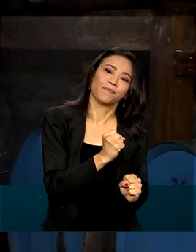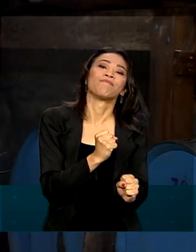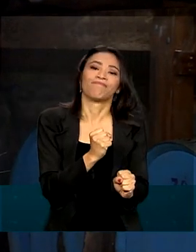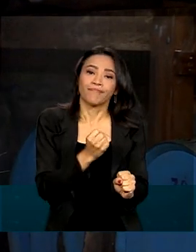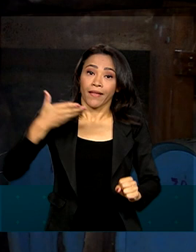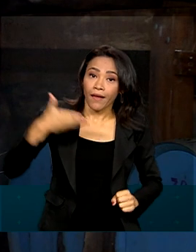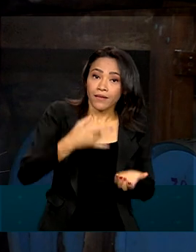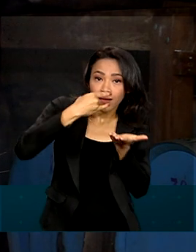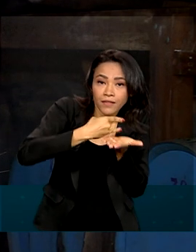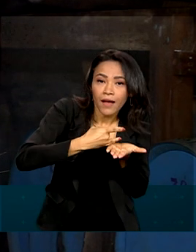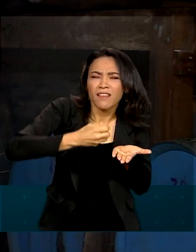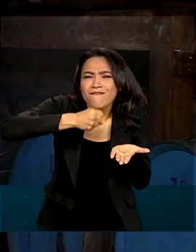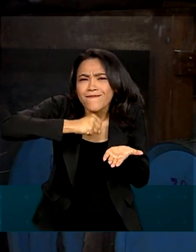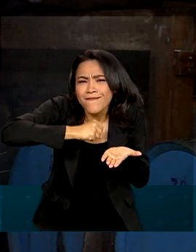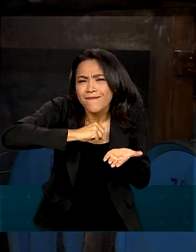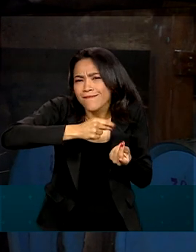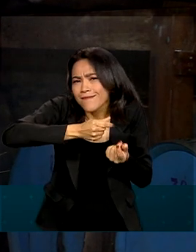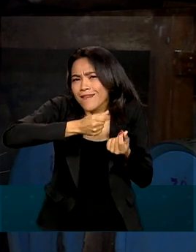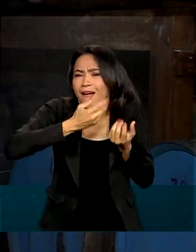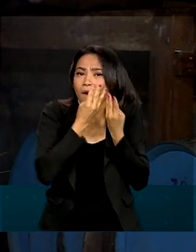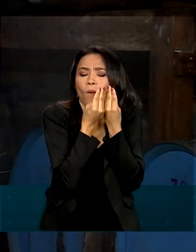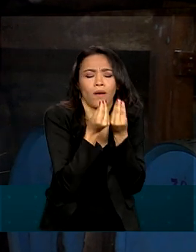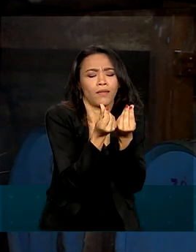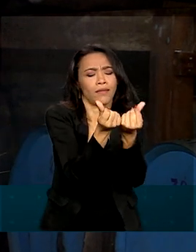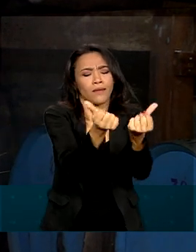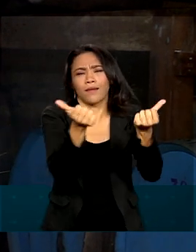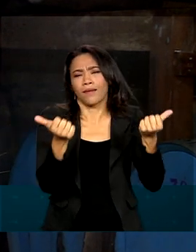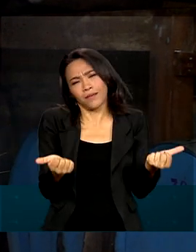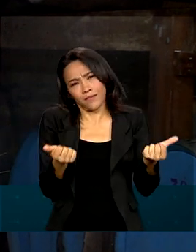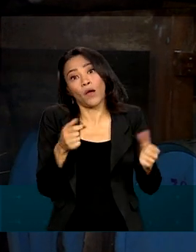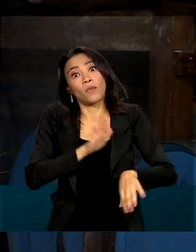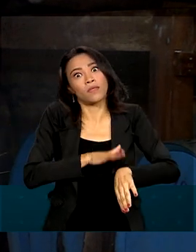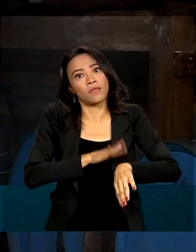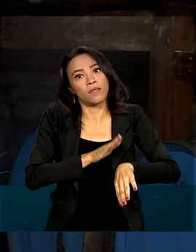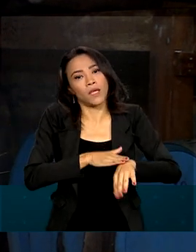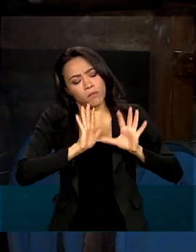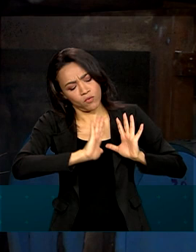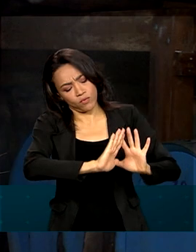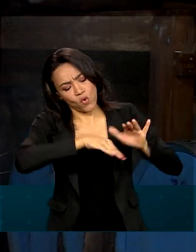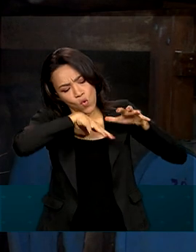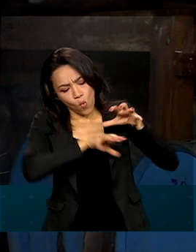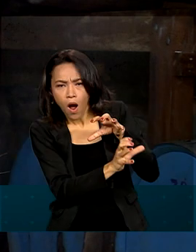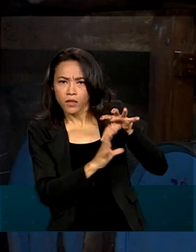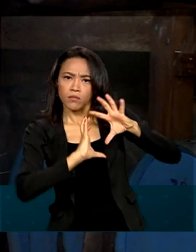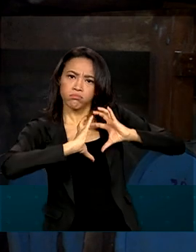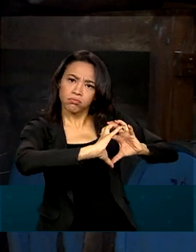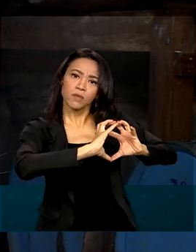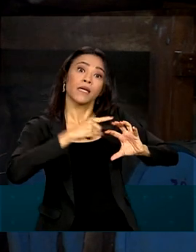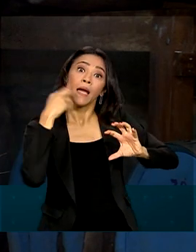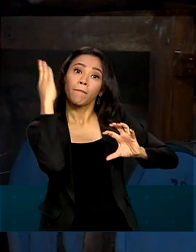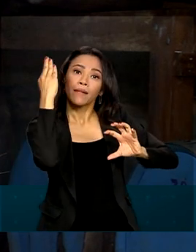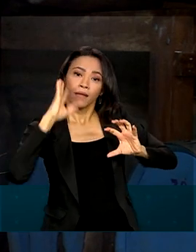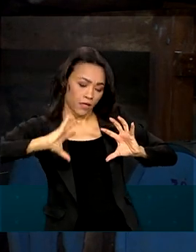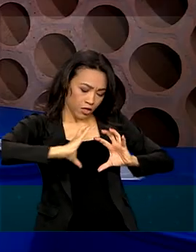ainda a cachaça envelhecida, cuja qualidade do produto final depende do tempo de repouso e do tipo de madeira que é